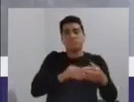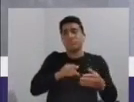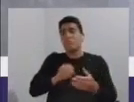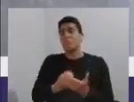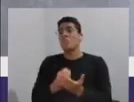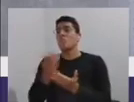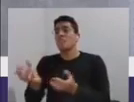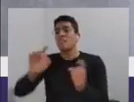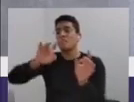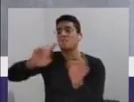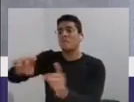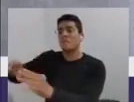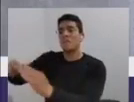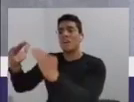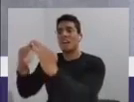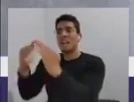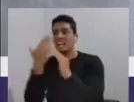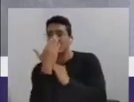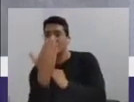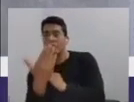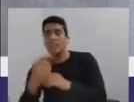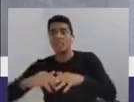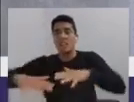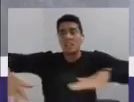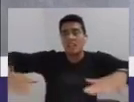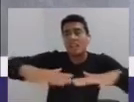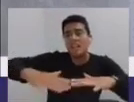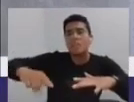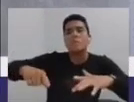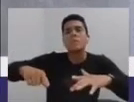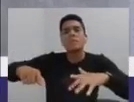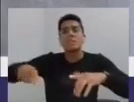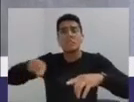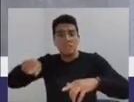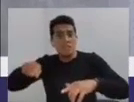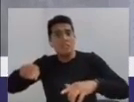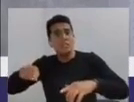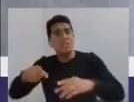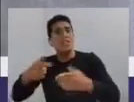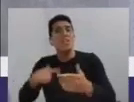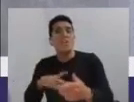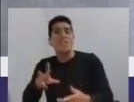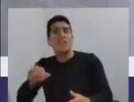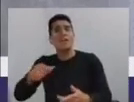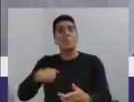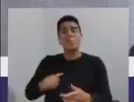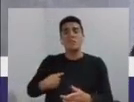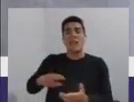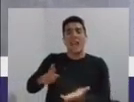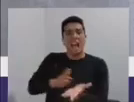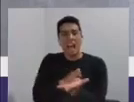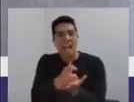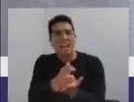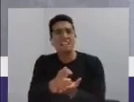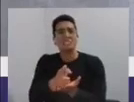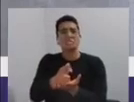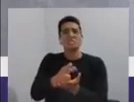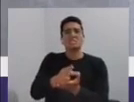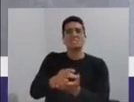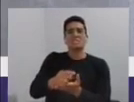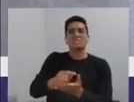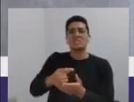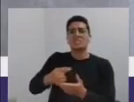num campo. E ali vai acabar vindo ratos, baratas, e outros tipos de bichos